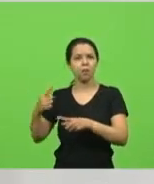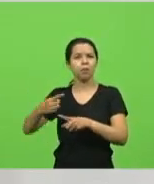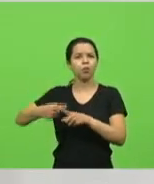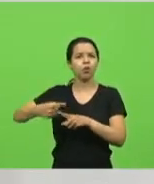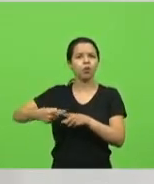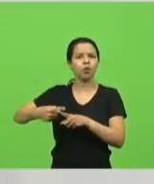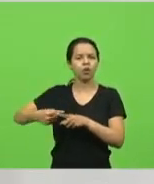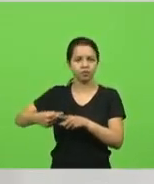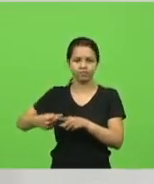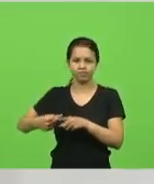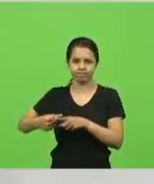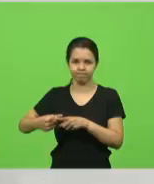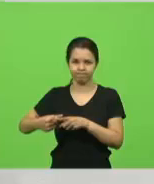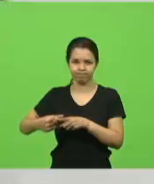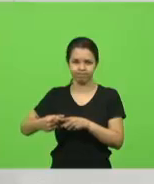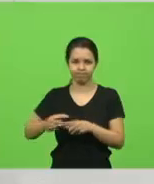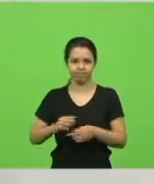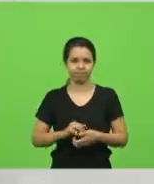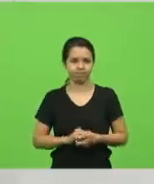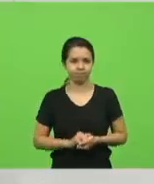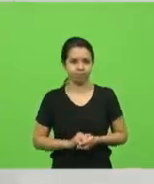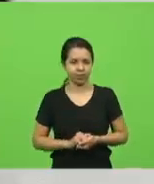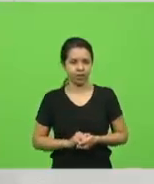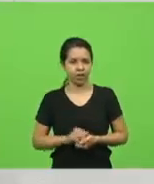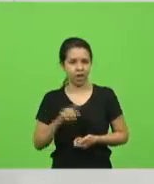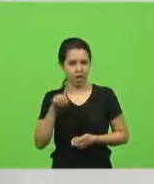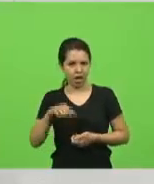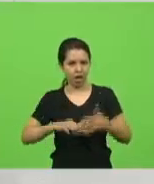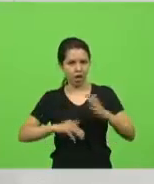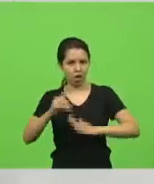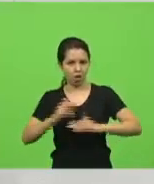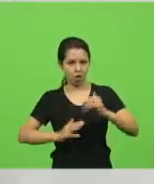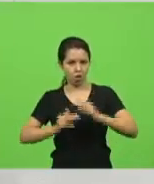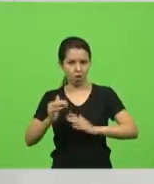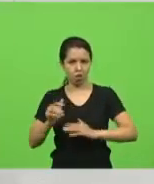Foi por alguma atitude de algum ente espiritual?